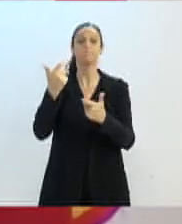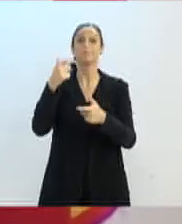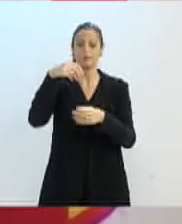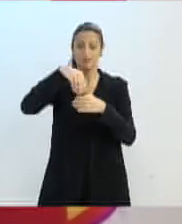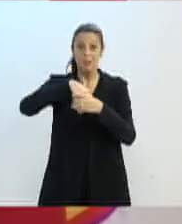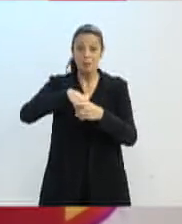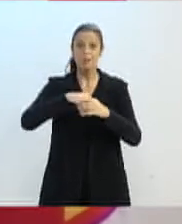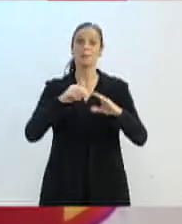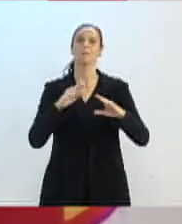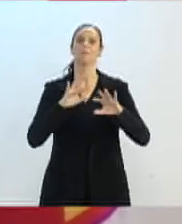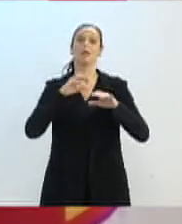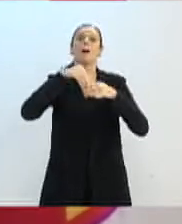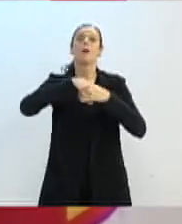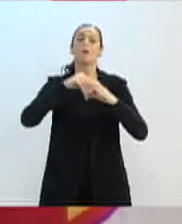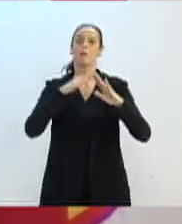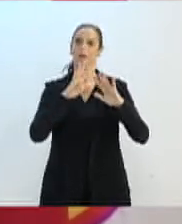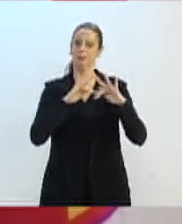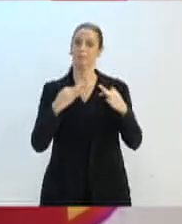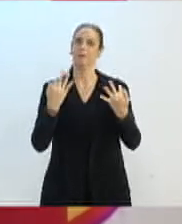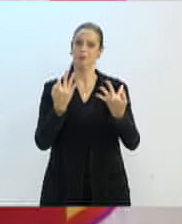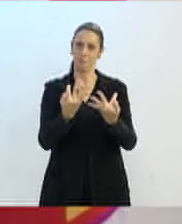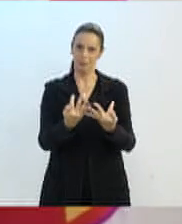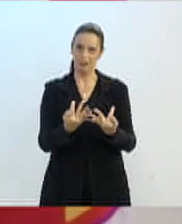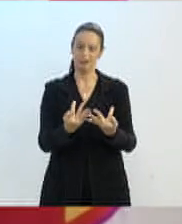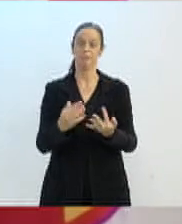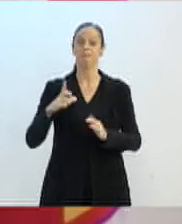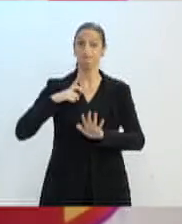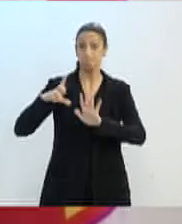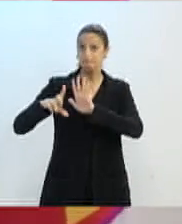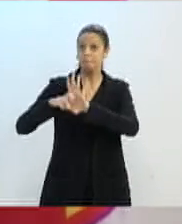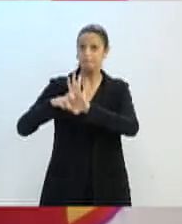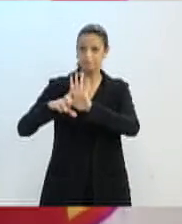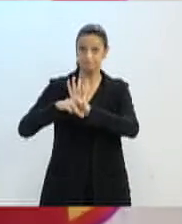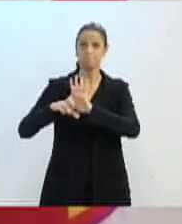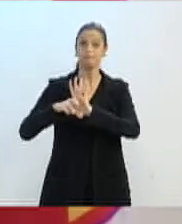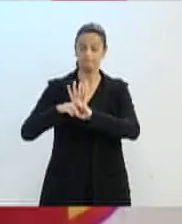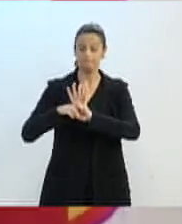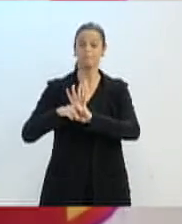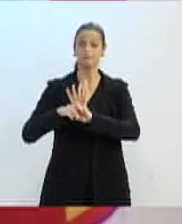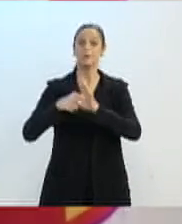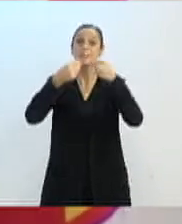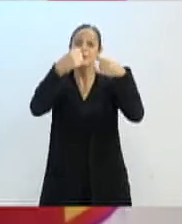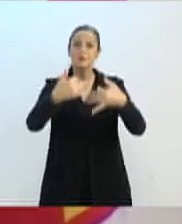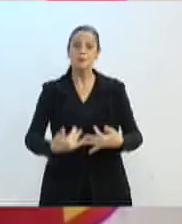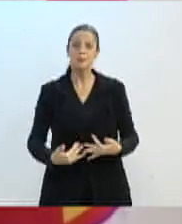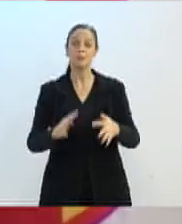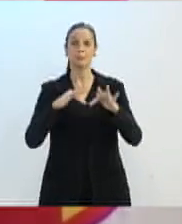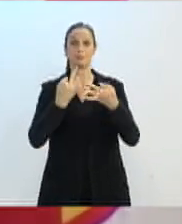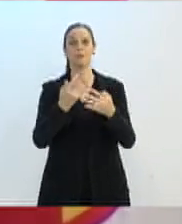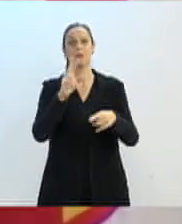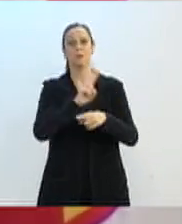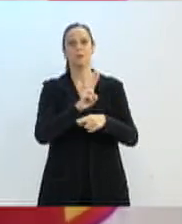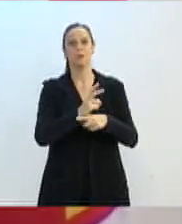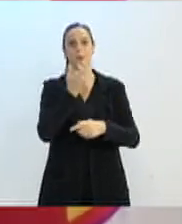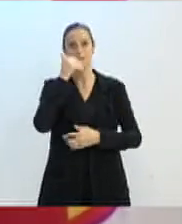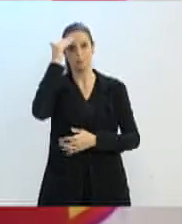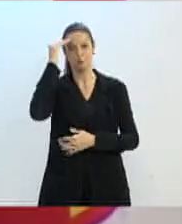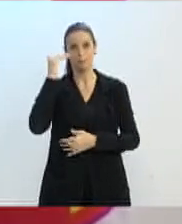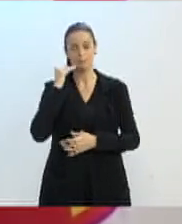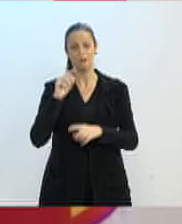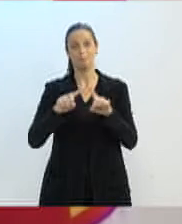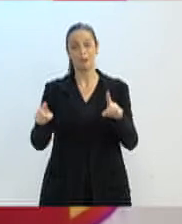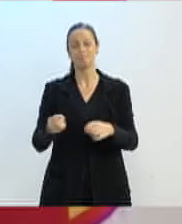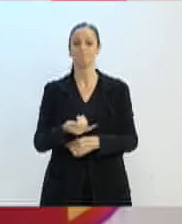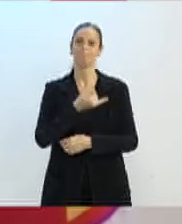espaço familiar. Pela lei, que deveria proteger as crianças e adolescentes, é o que mais praticam